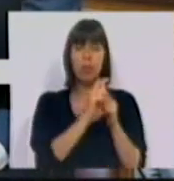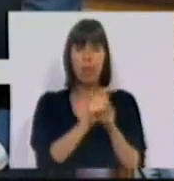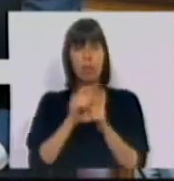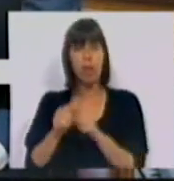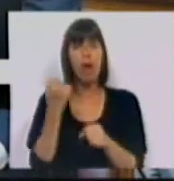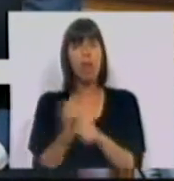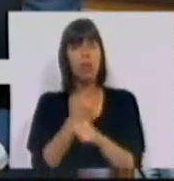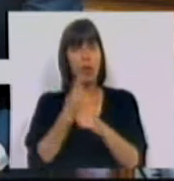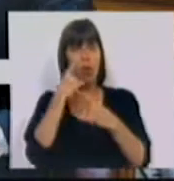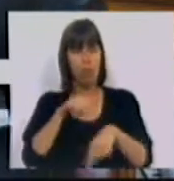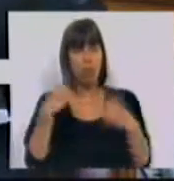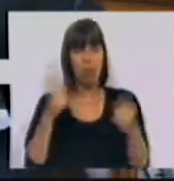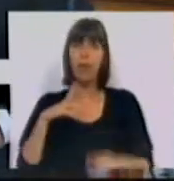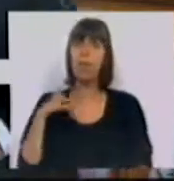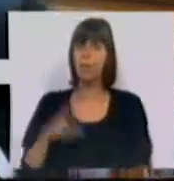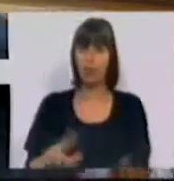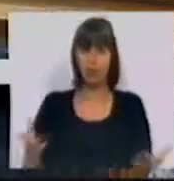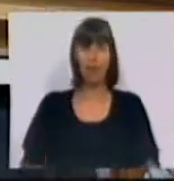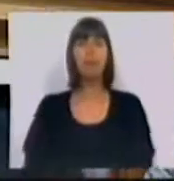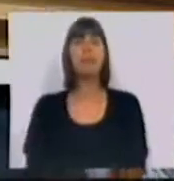trabalhadores da função pública em Portugal.